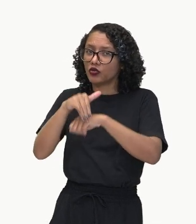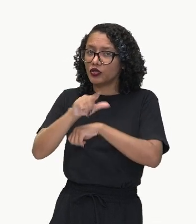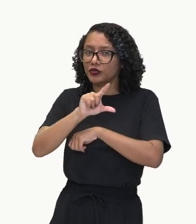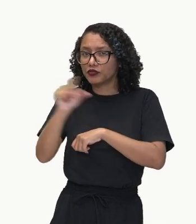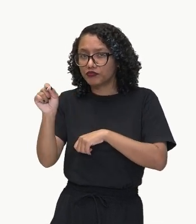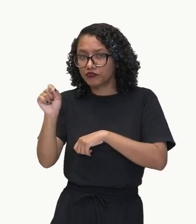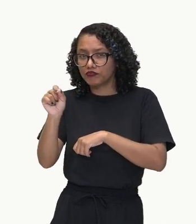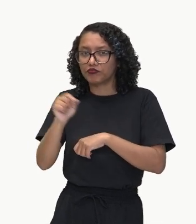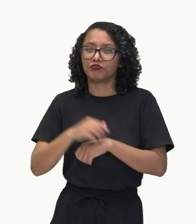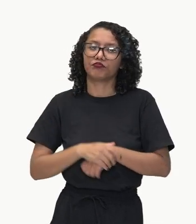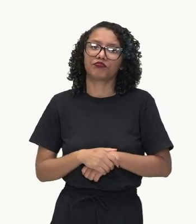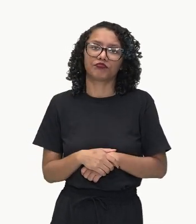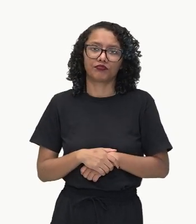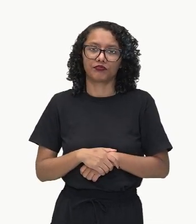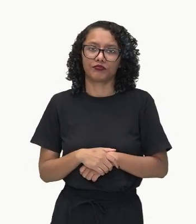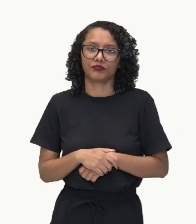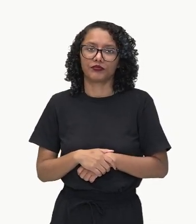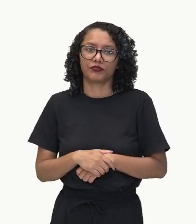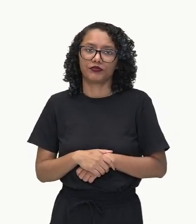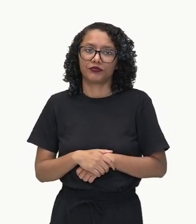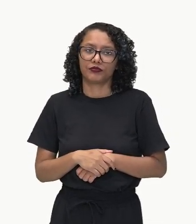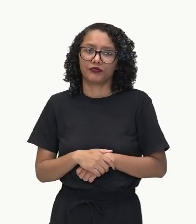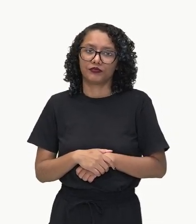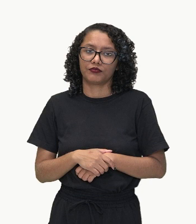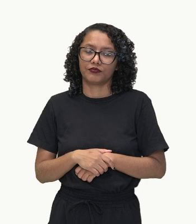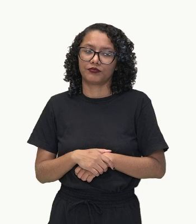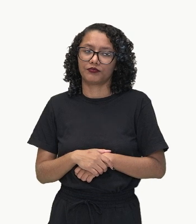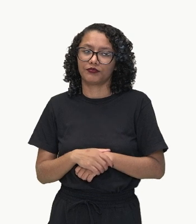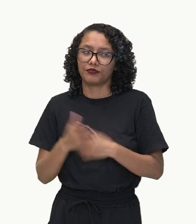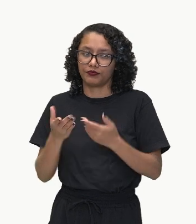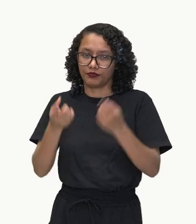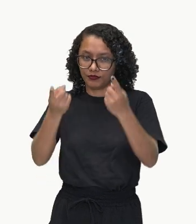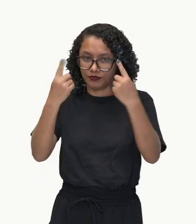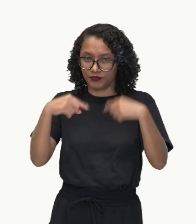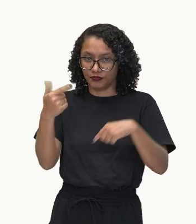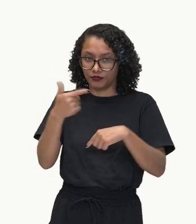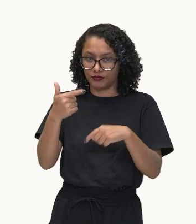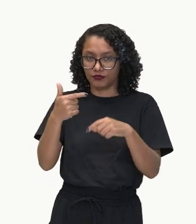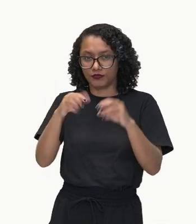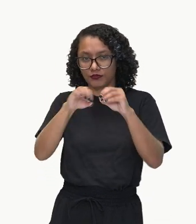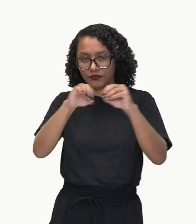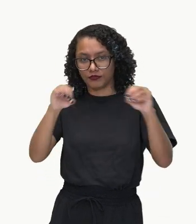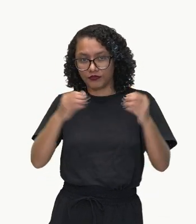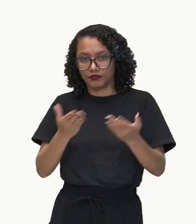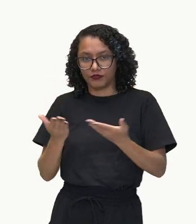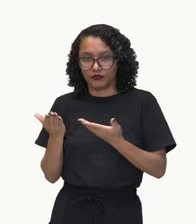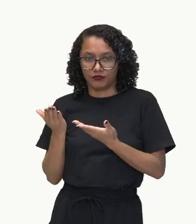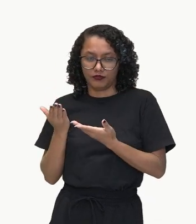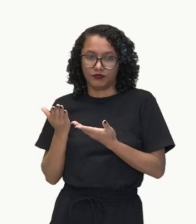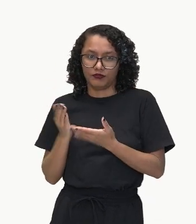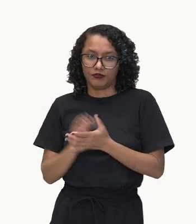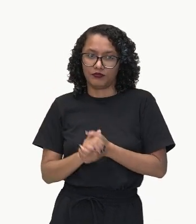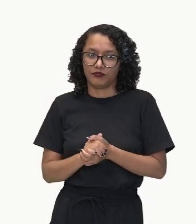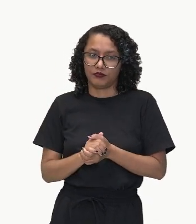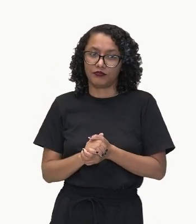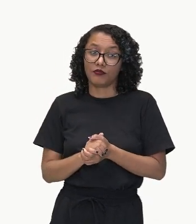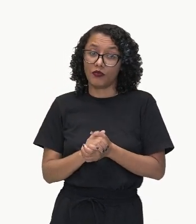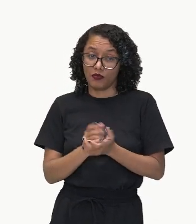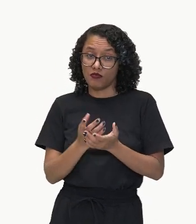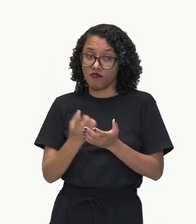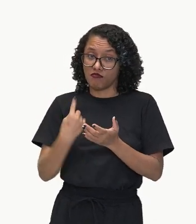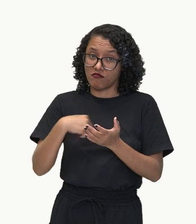ó. Temos aqui. Nós chegamos de manhã e fomos embora de noite.